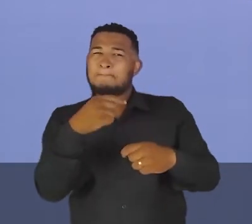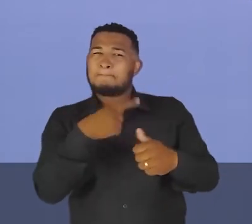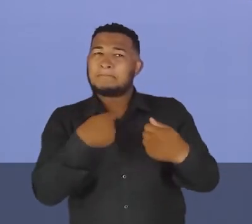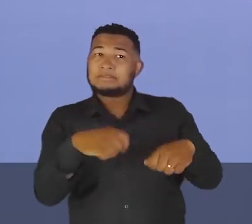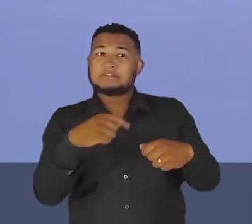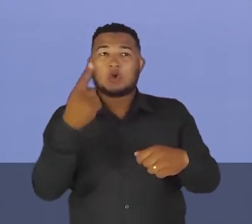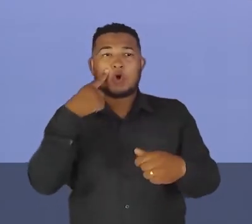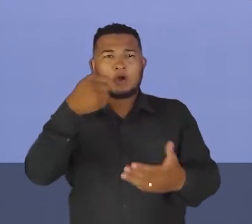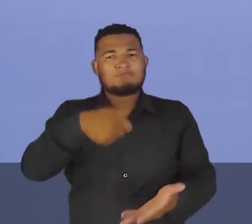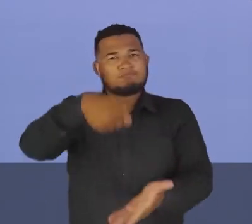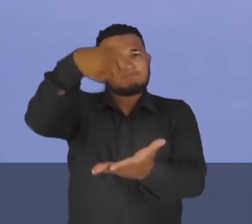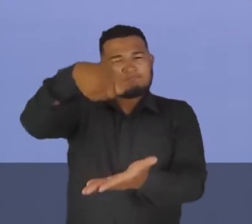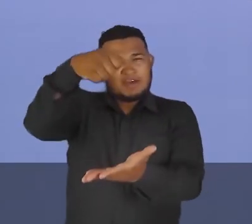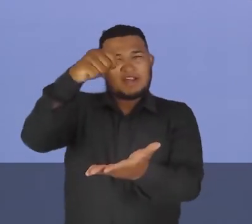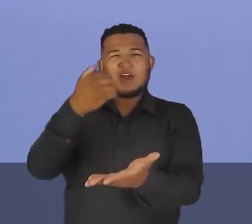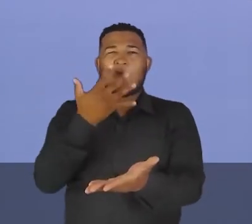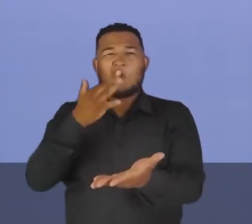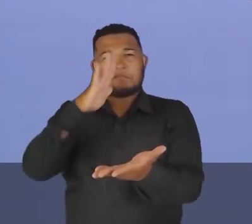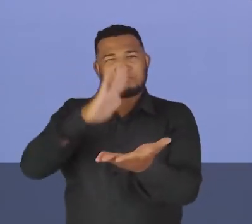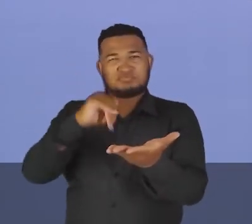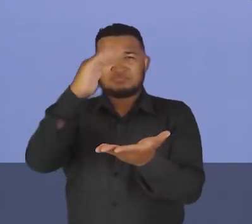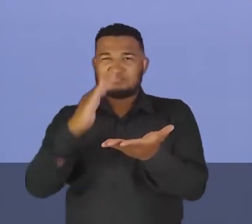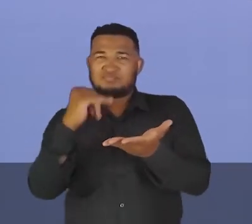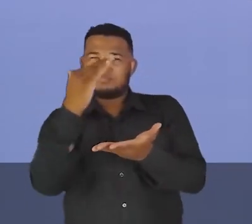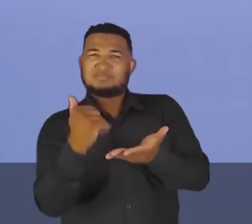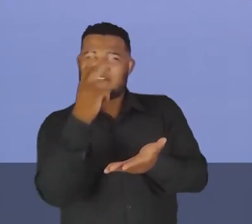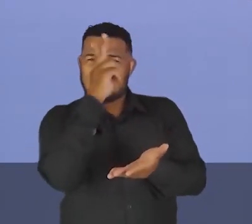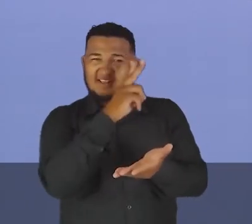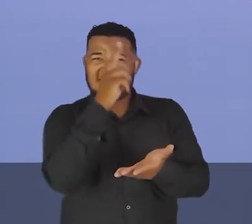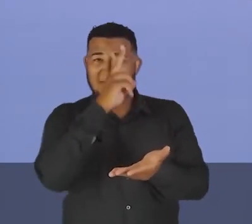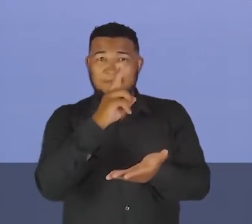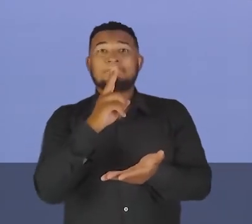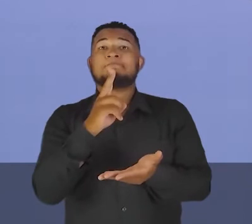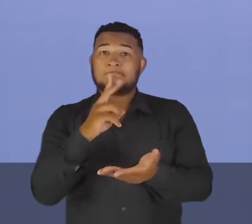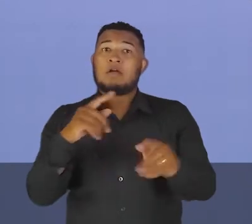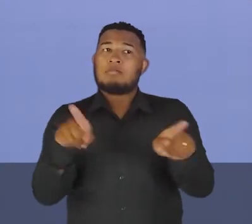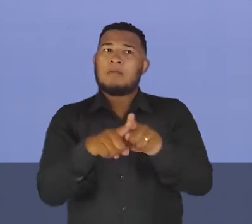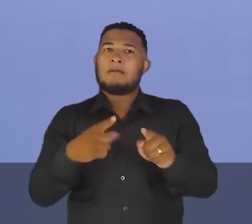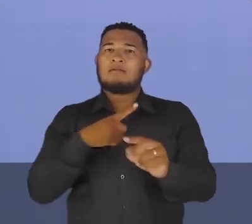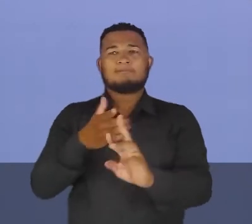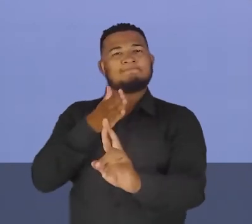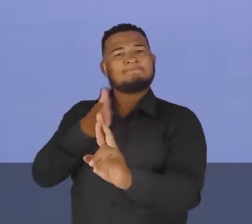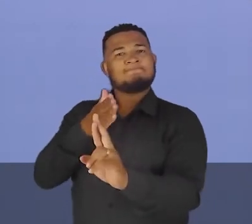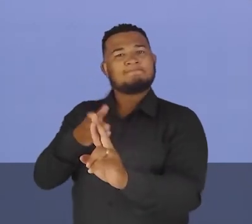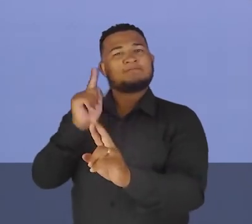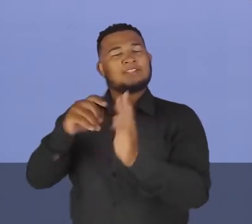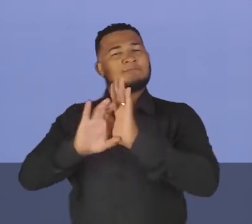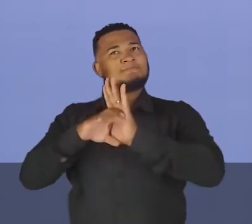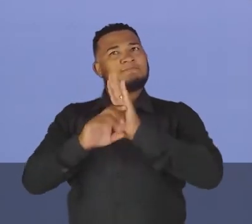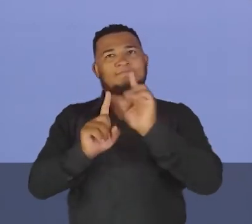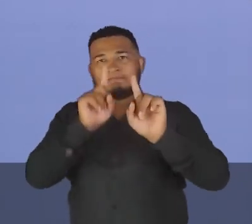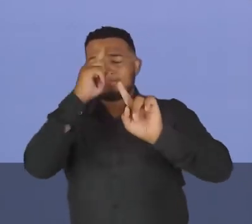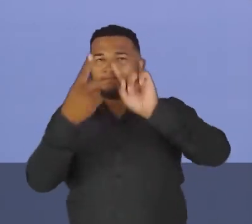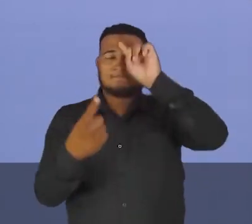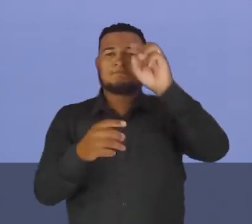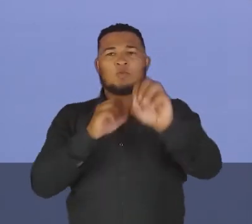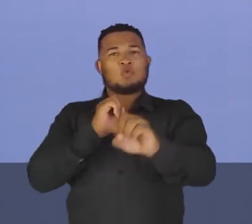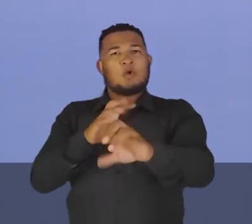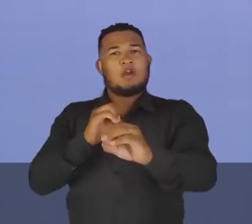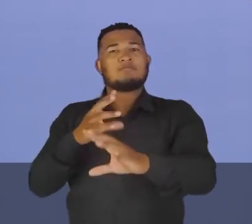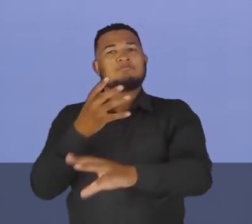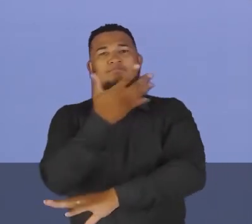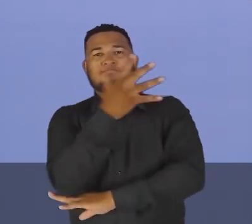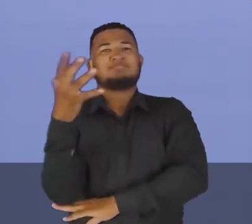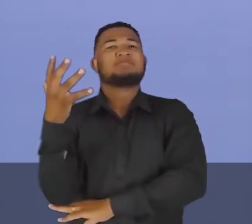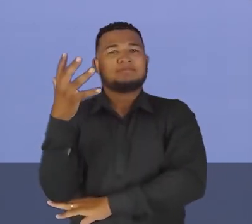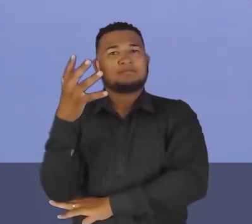sustentável. Então, aquela ideia criativa de pintar os baldes, né? Faz referência, então, a essa ideia de educação ambiental, de implantação